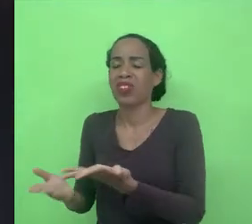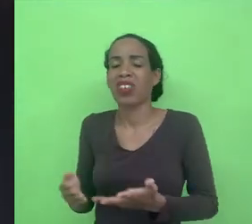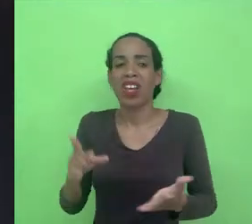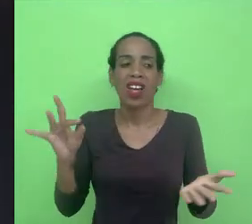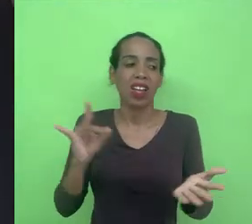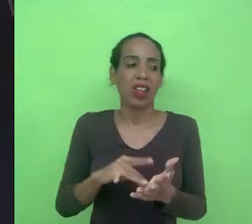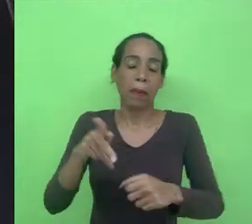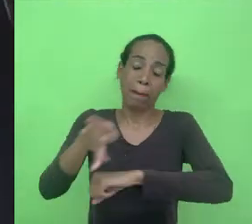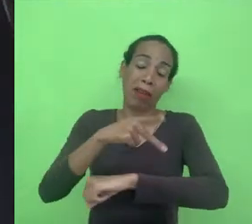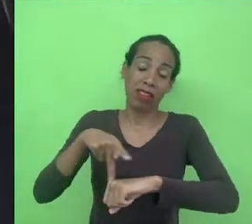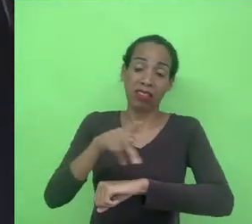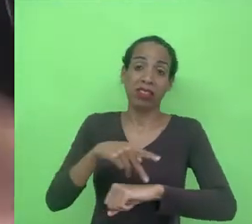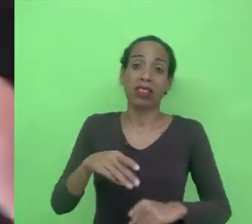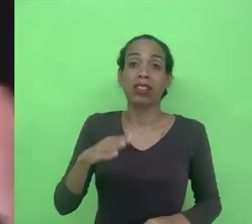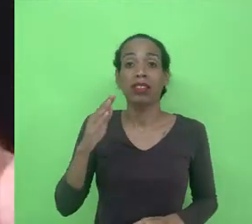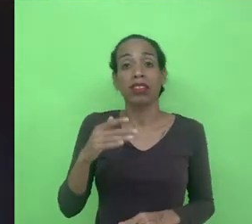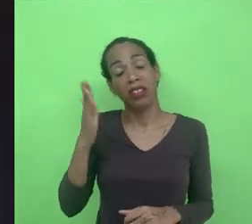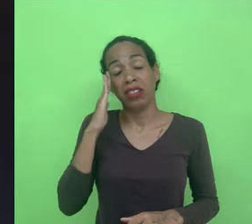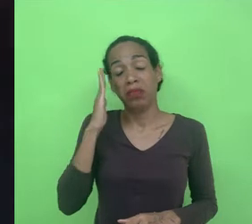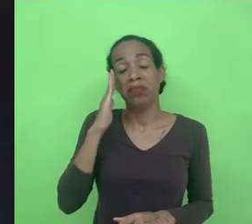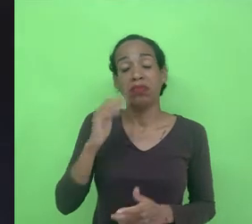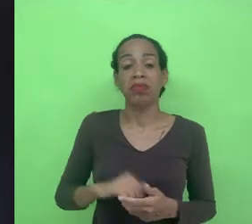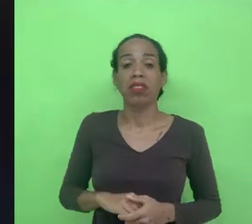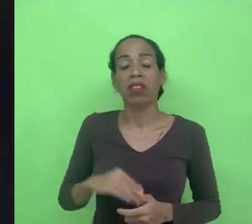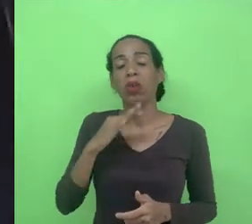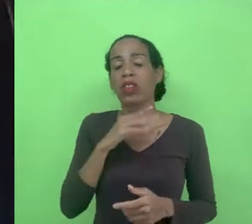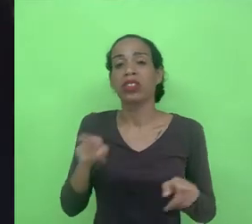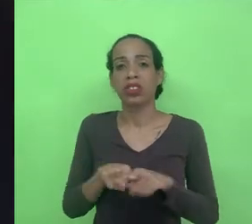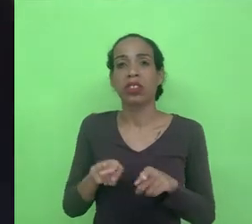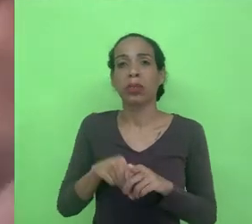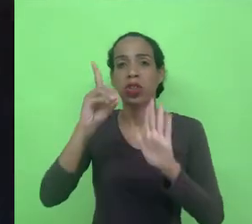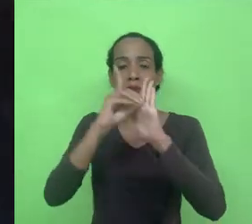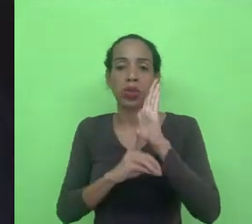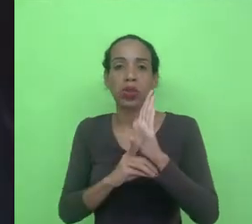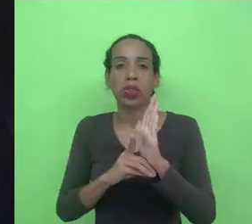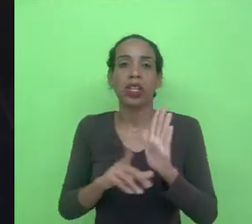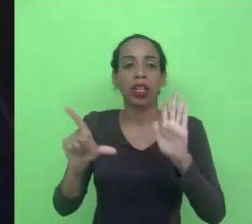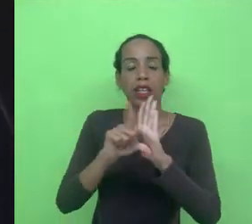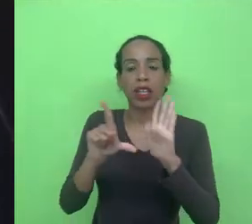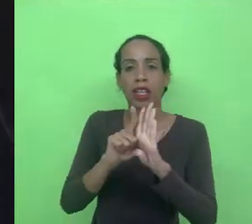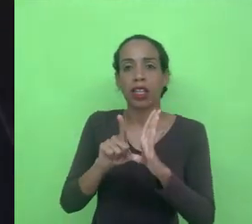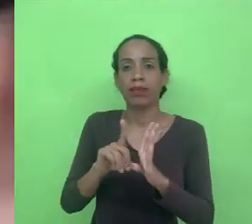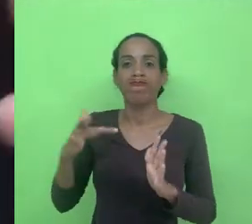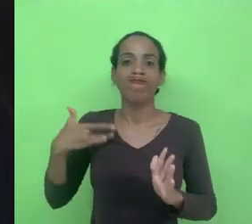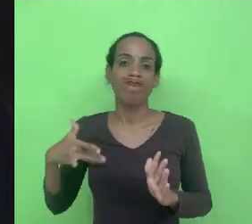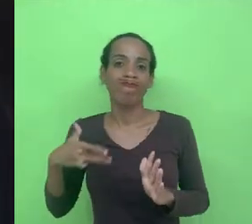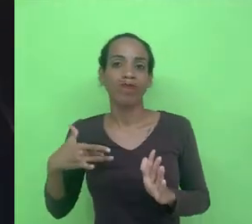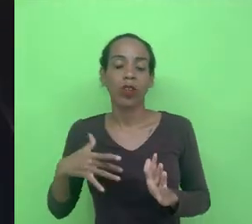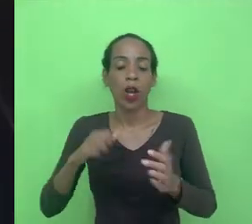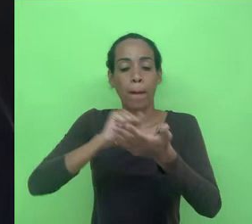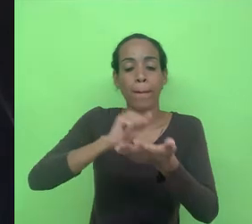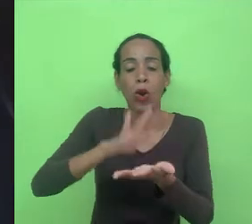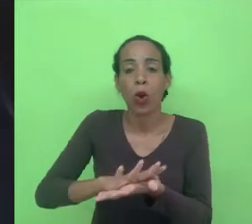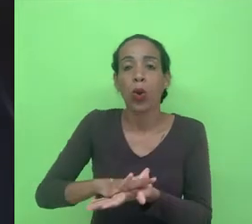país sabe então eu acho que também que a essência do direito de regulação penalidade multa e tal